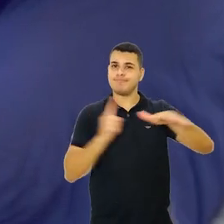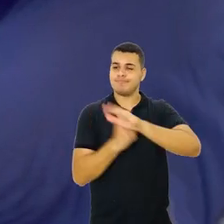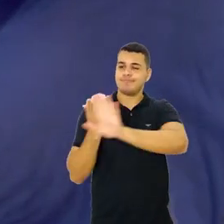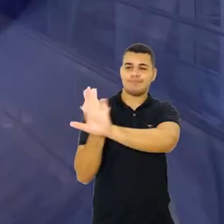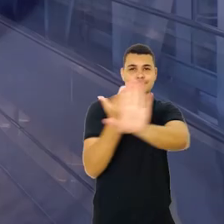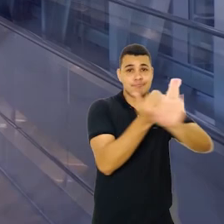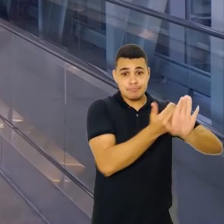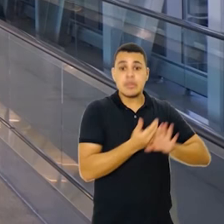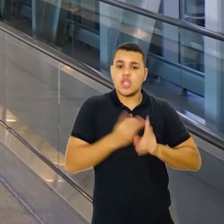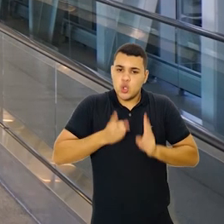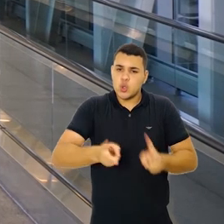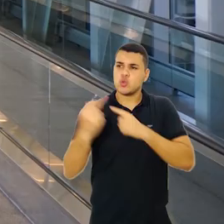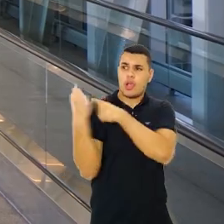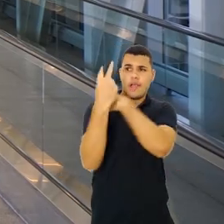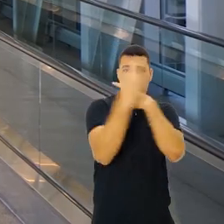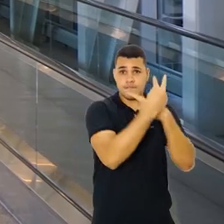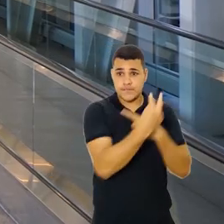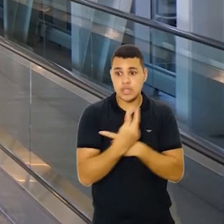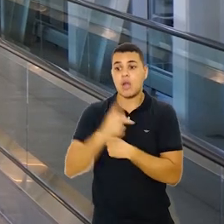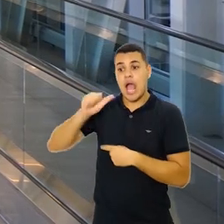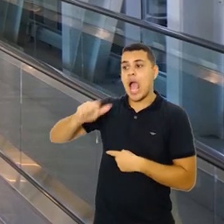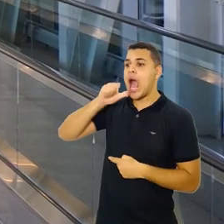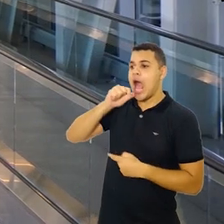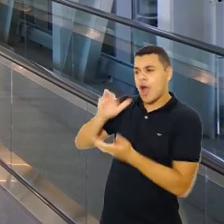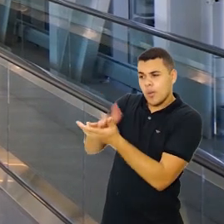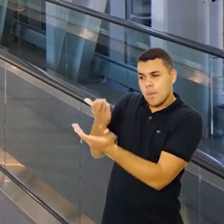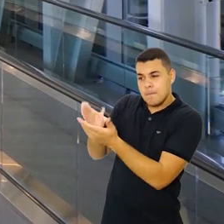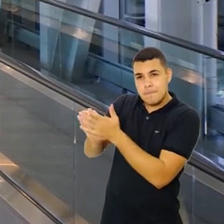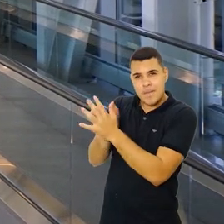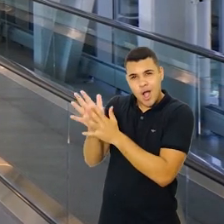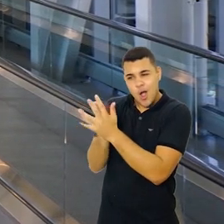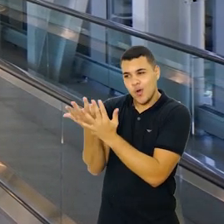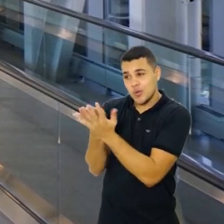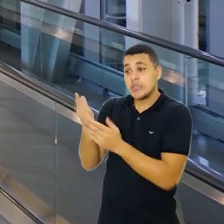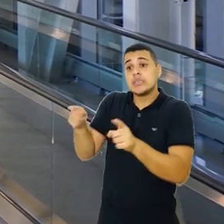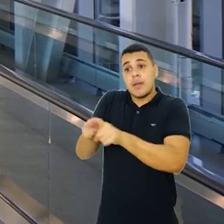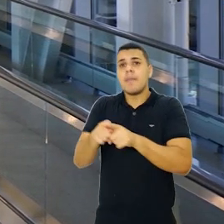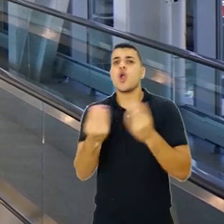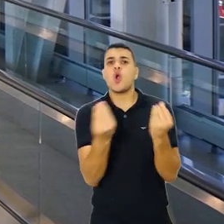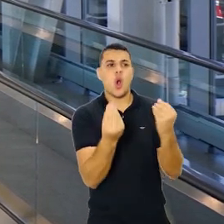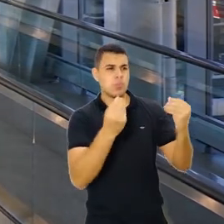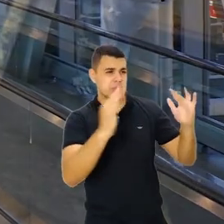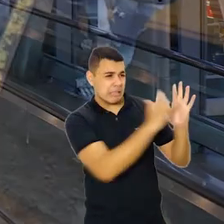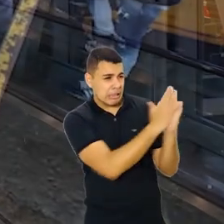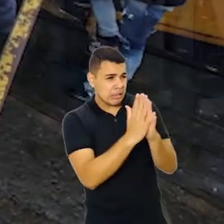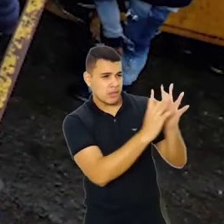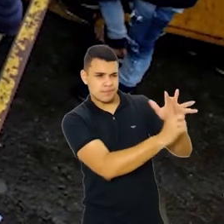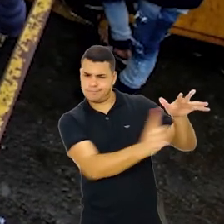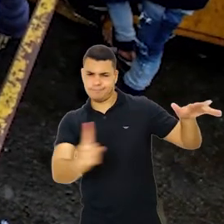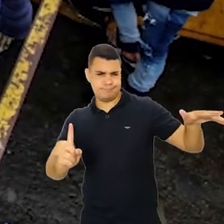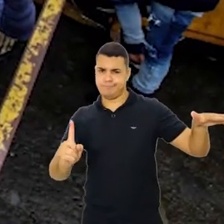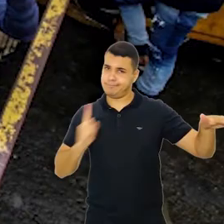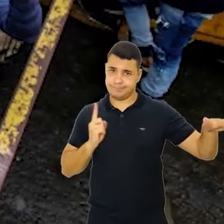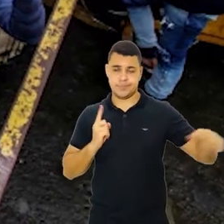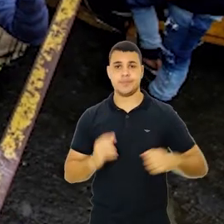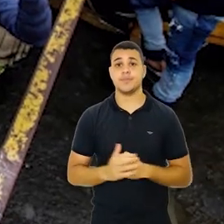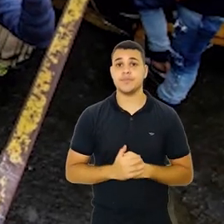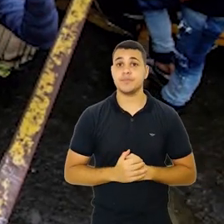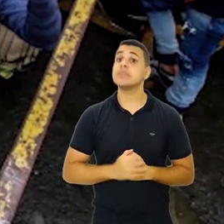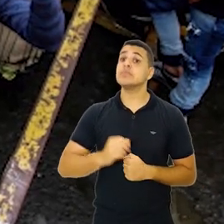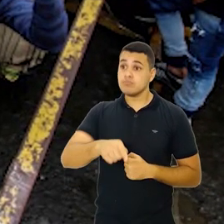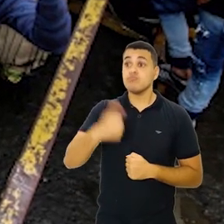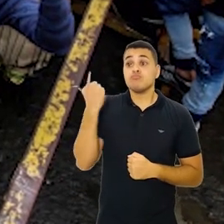mantenhamos nossas medidas de proteção, higienização e distanciamento social seguidas à